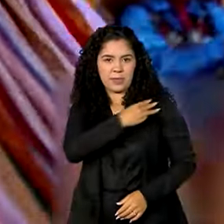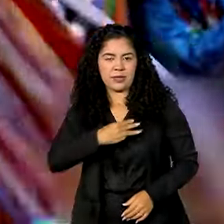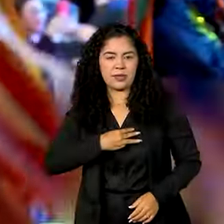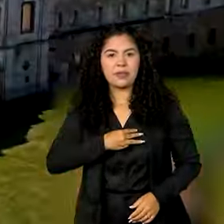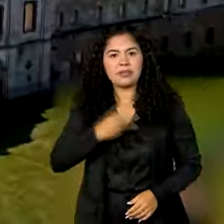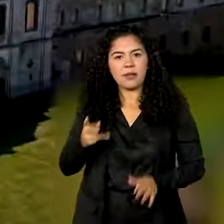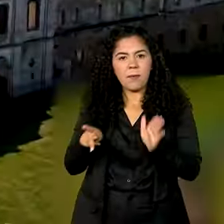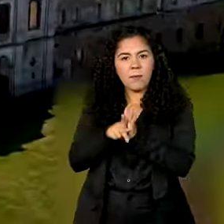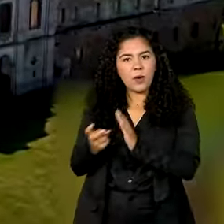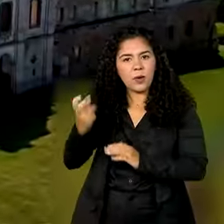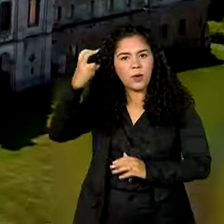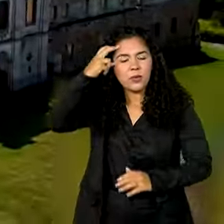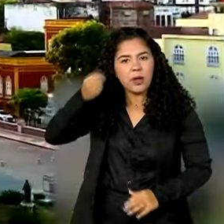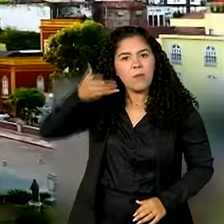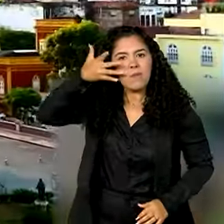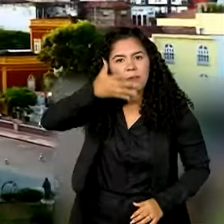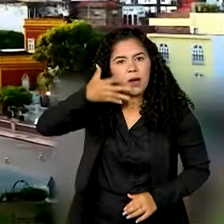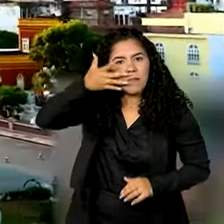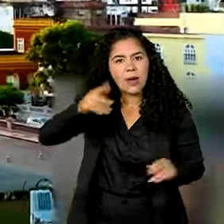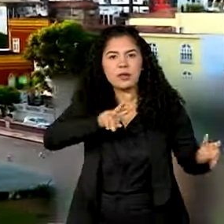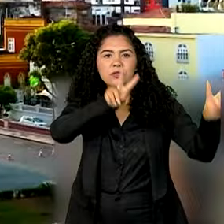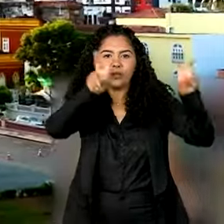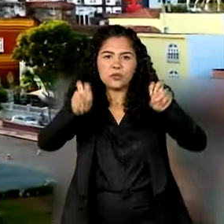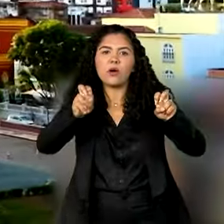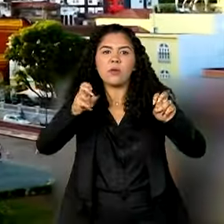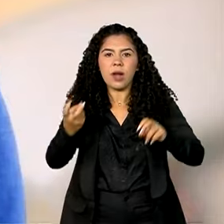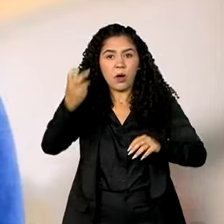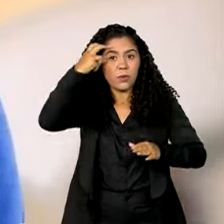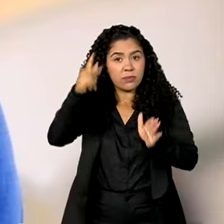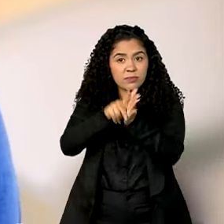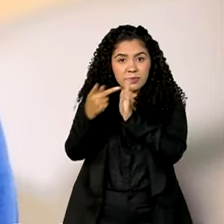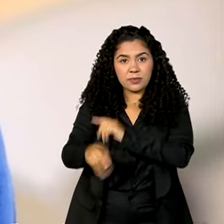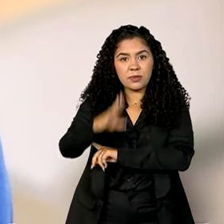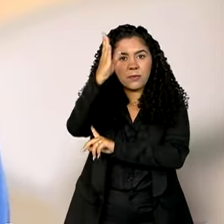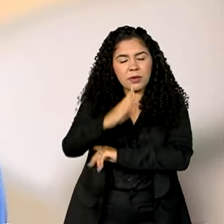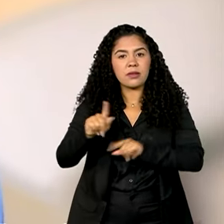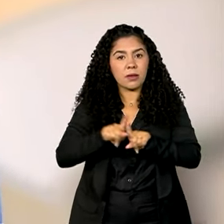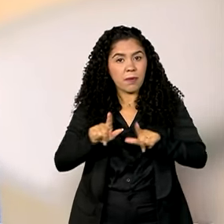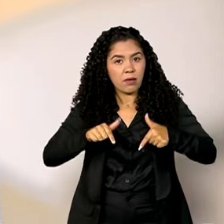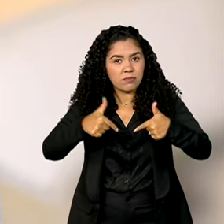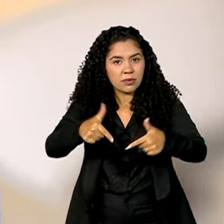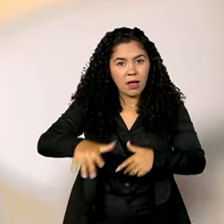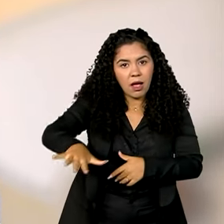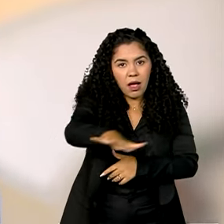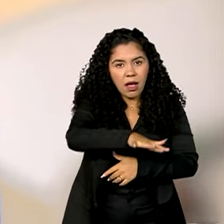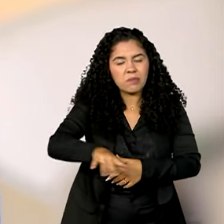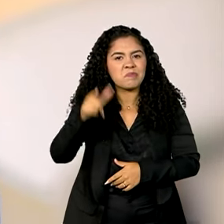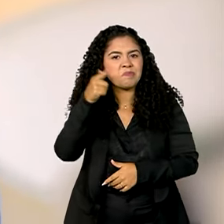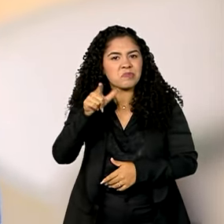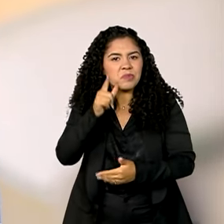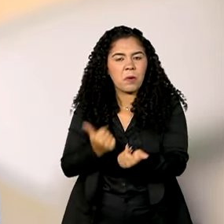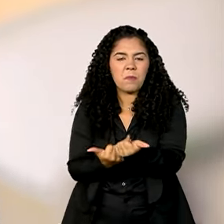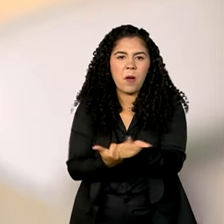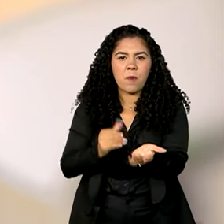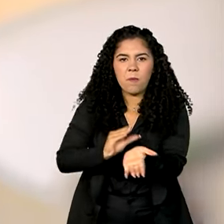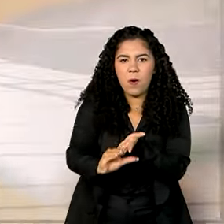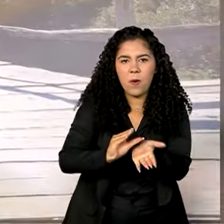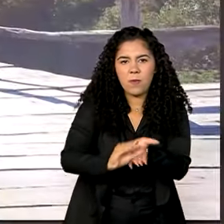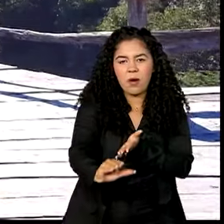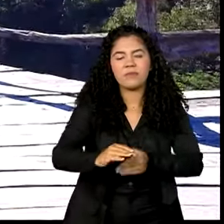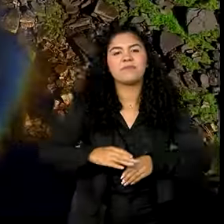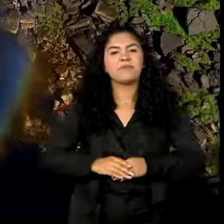Menezes lembra a diversidade cultural brasileira e reforça que o setor está recebendo o maior investimento da história.